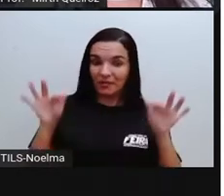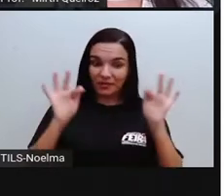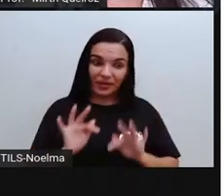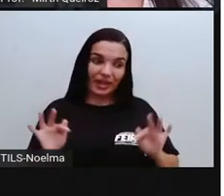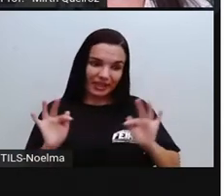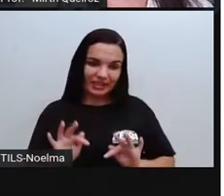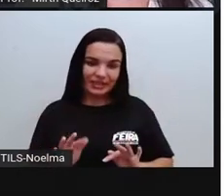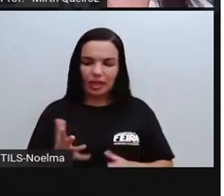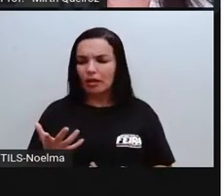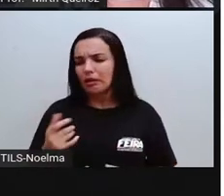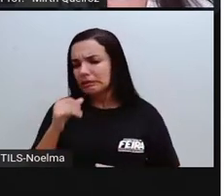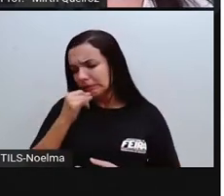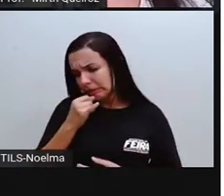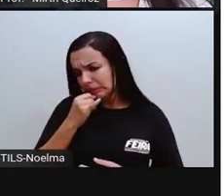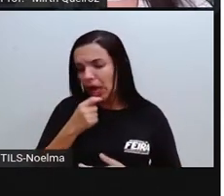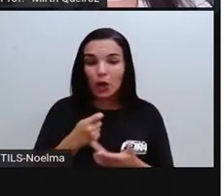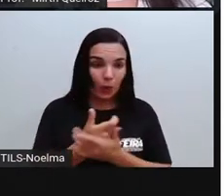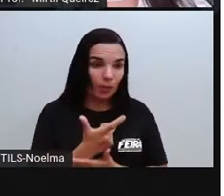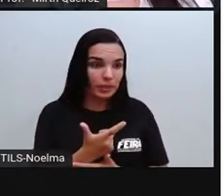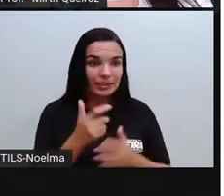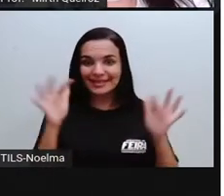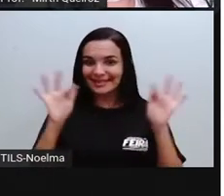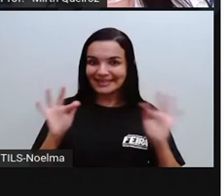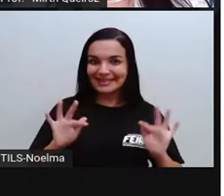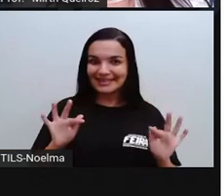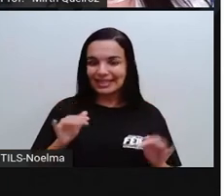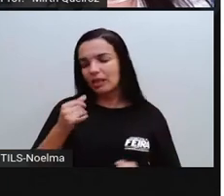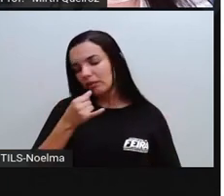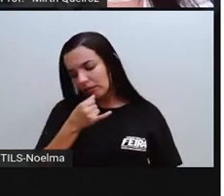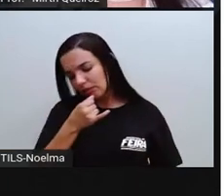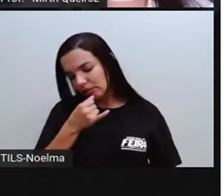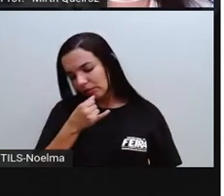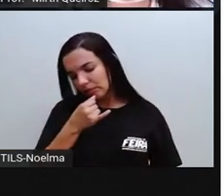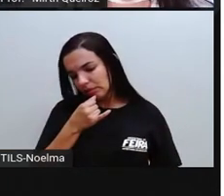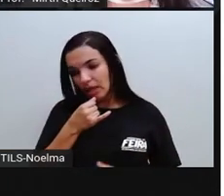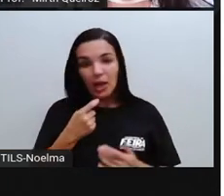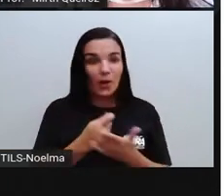Frustração, compra de novo. Felicidade, aí vem a frustração.